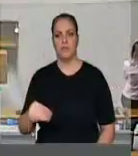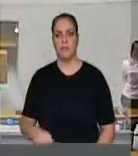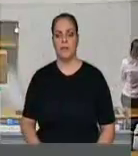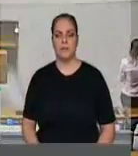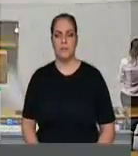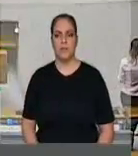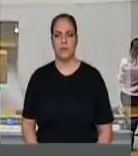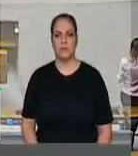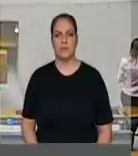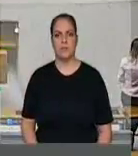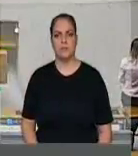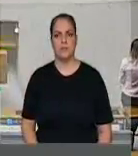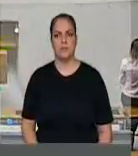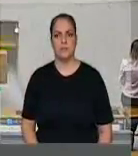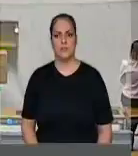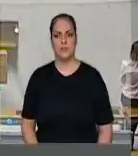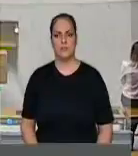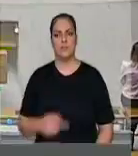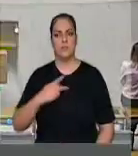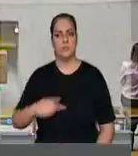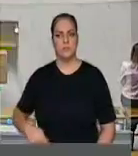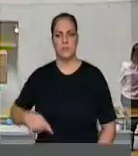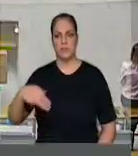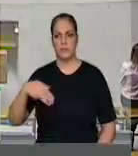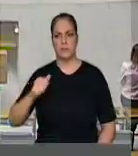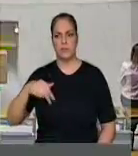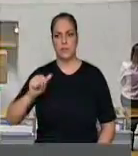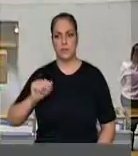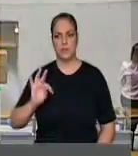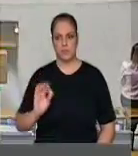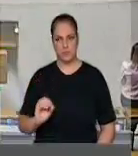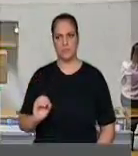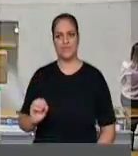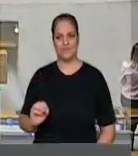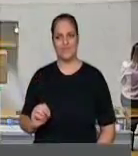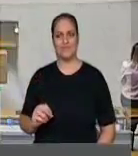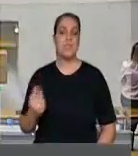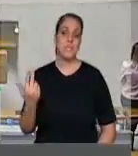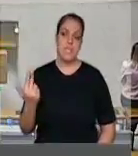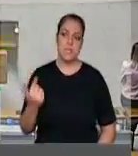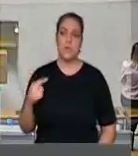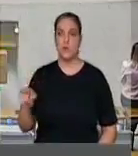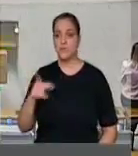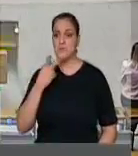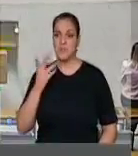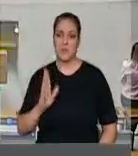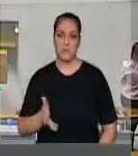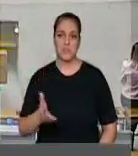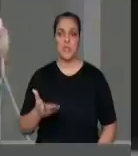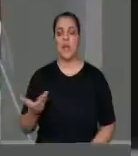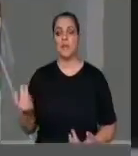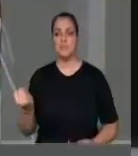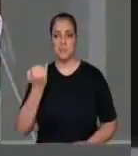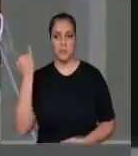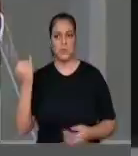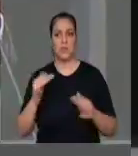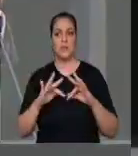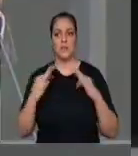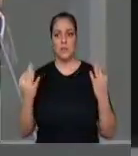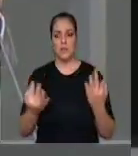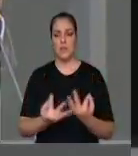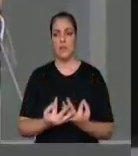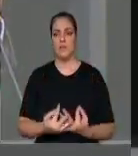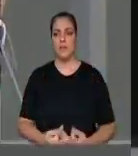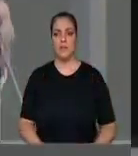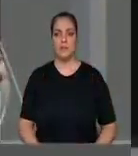presidente, Manato, exatamente na linha que V. Exª dizia agora, com relação ainda à temática da família, e eu